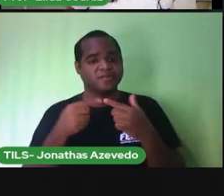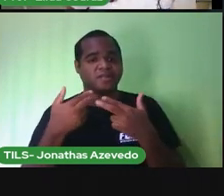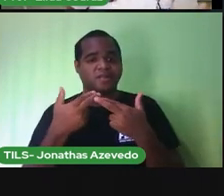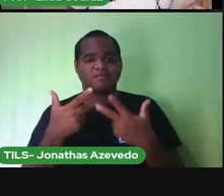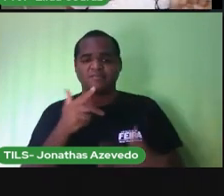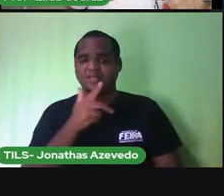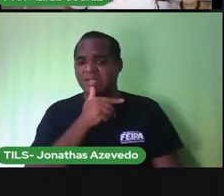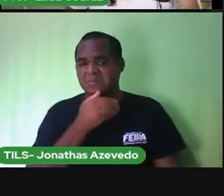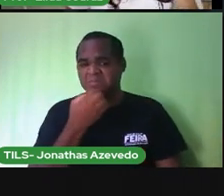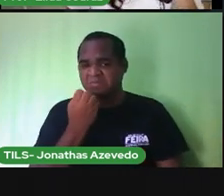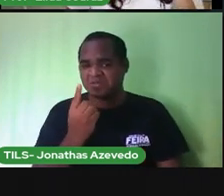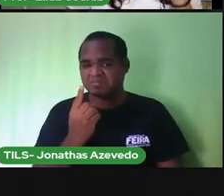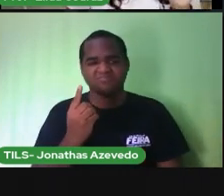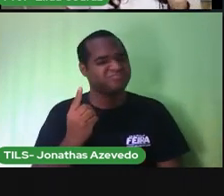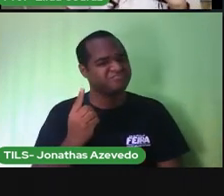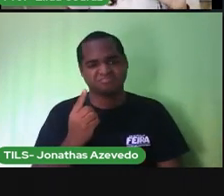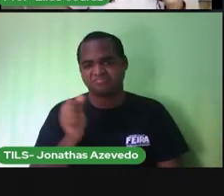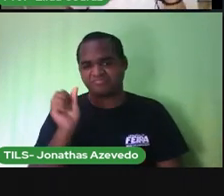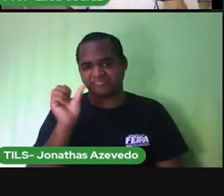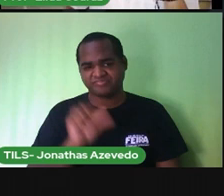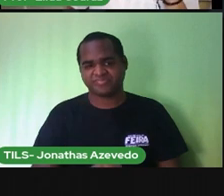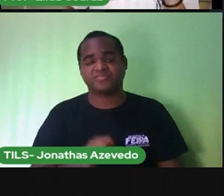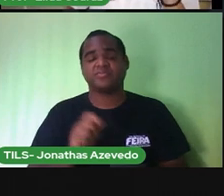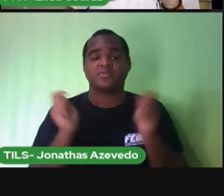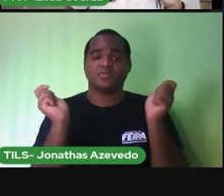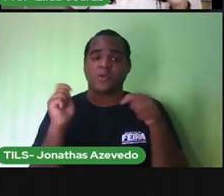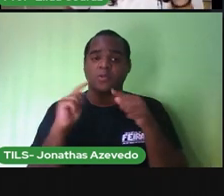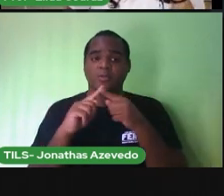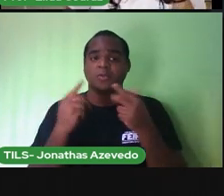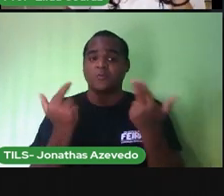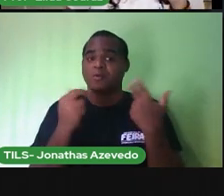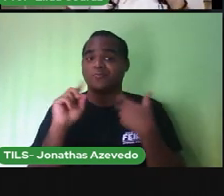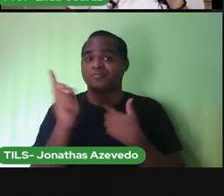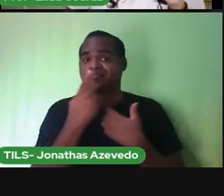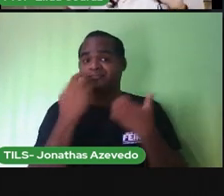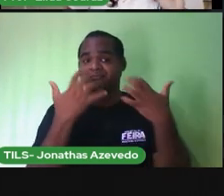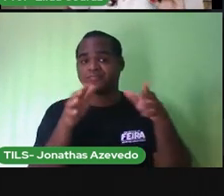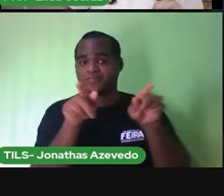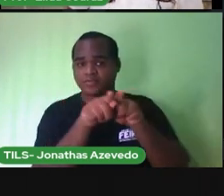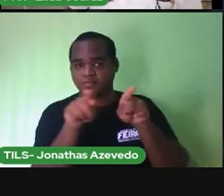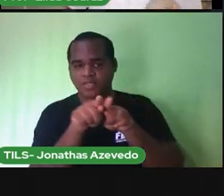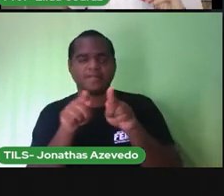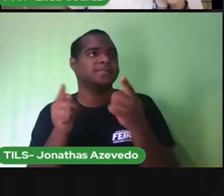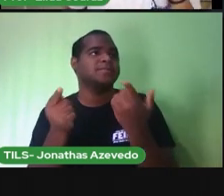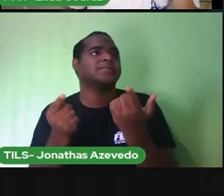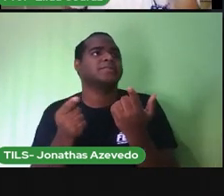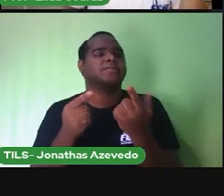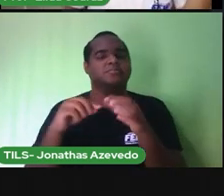de não tão boa qualidade a mesma coisa com a estação de tratamento de esgoto